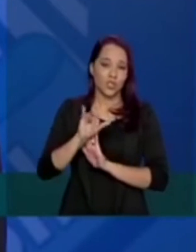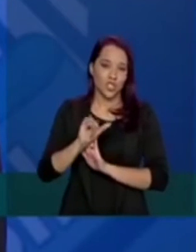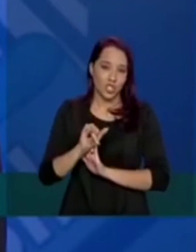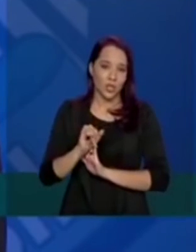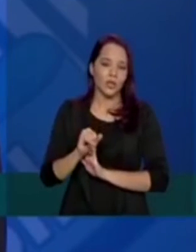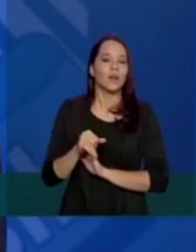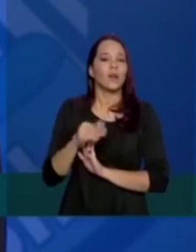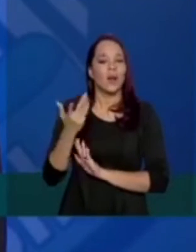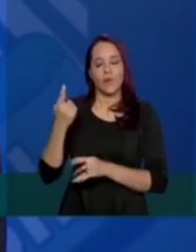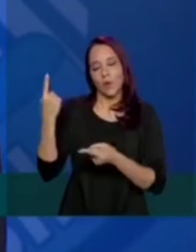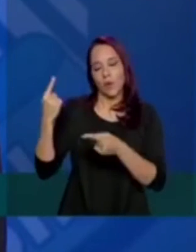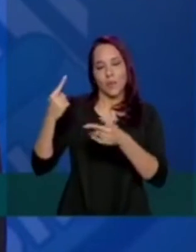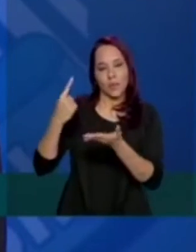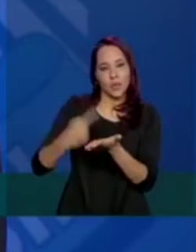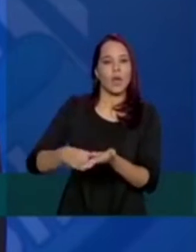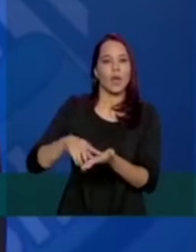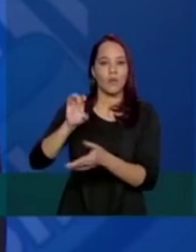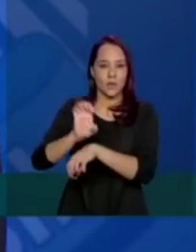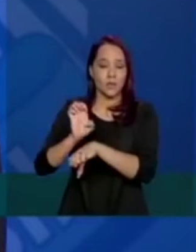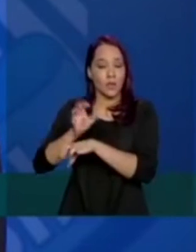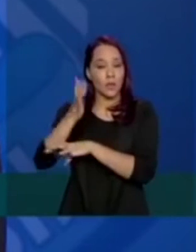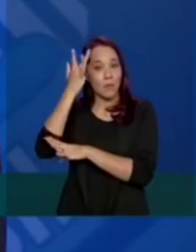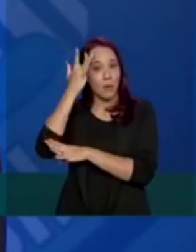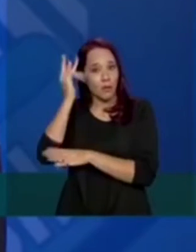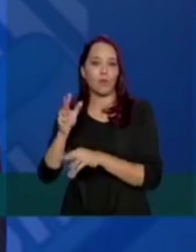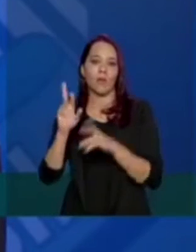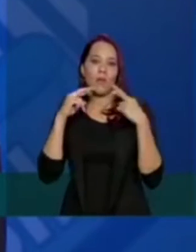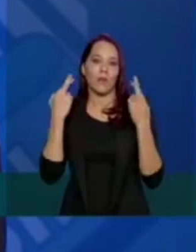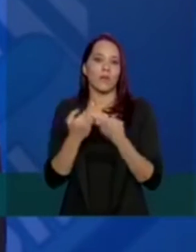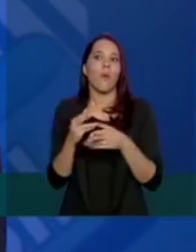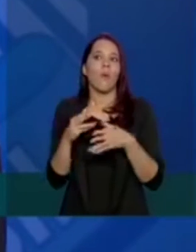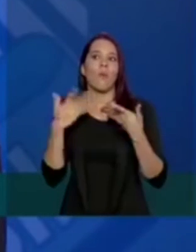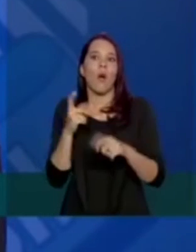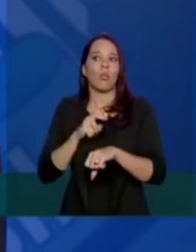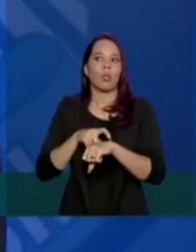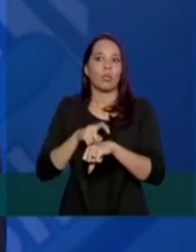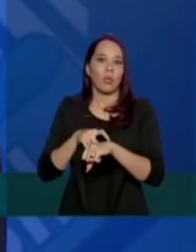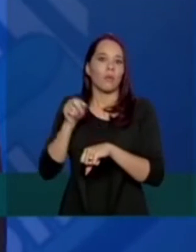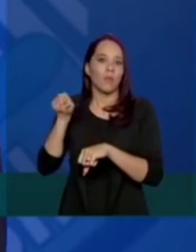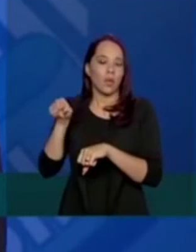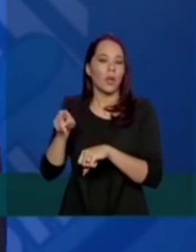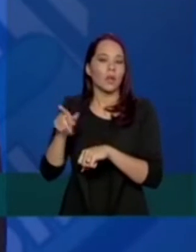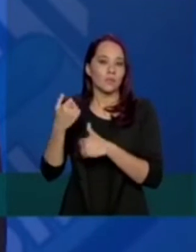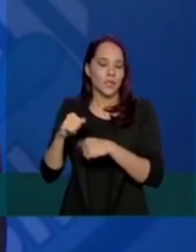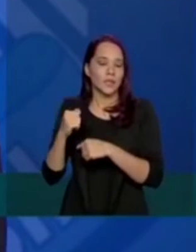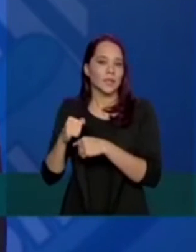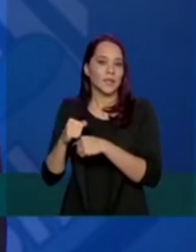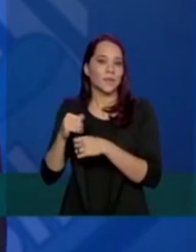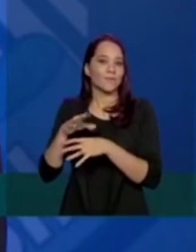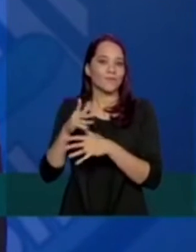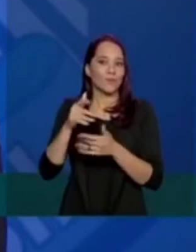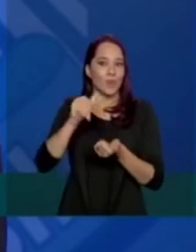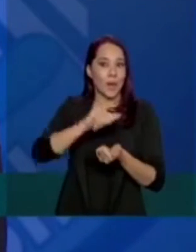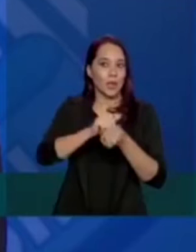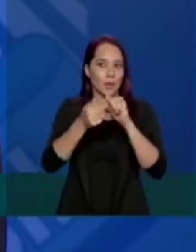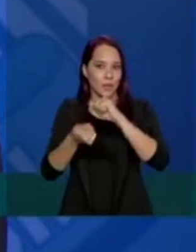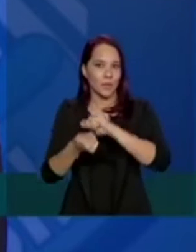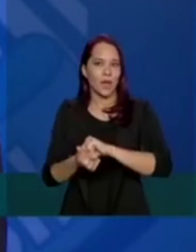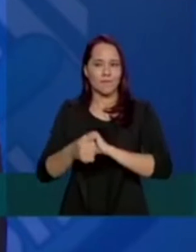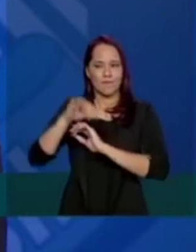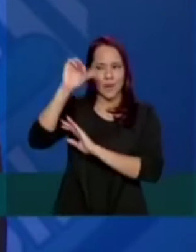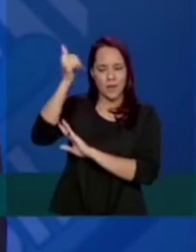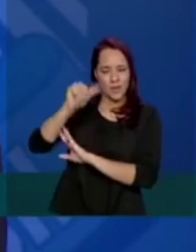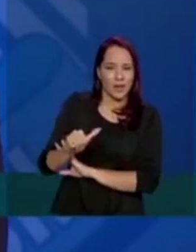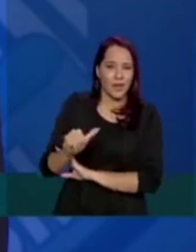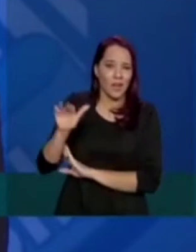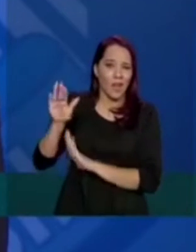nós iremos acordar com os estados amanhã na reunião qual seria o tempo em que eles deveriam se adaptar, principalmente para avaliar,